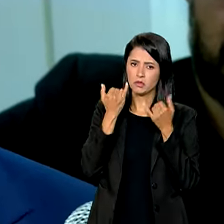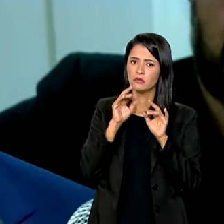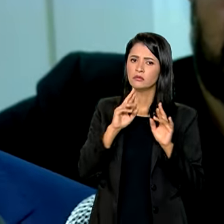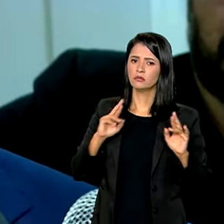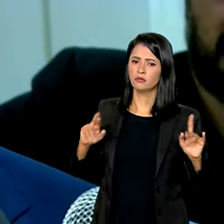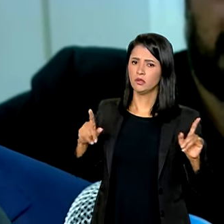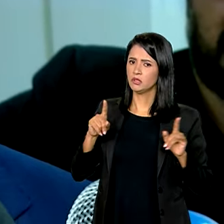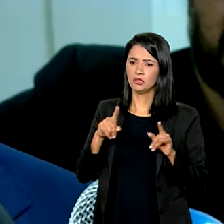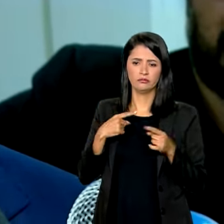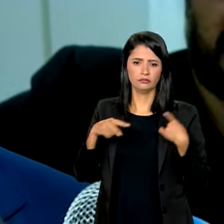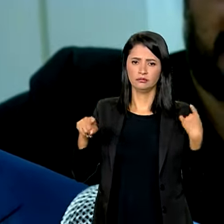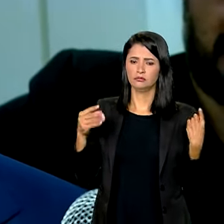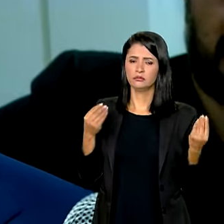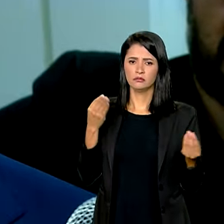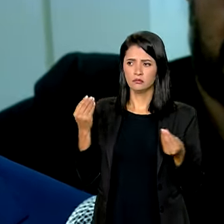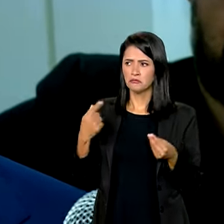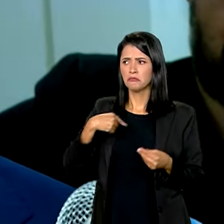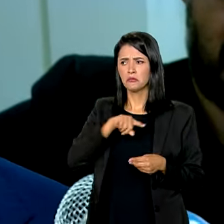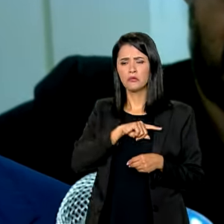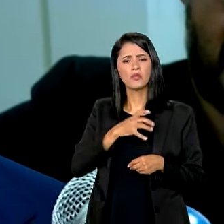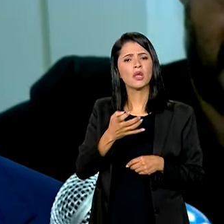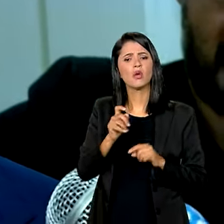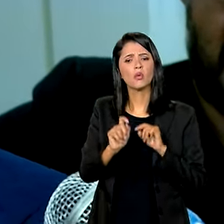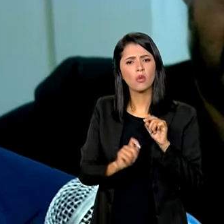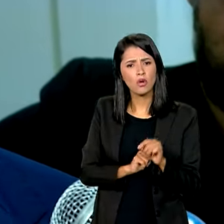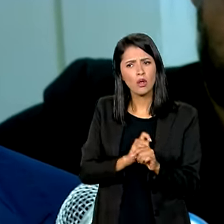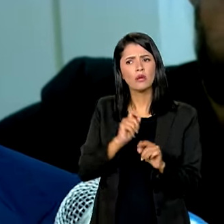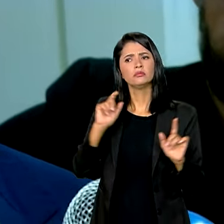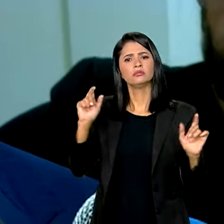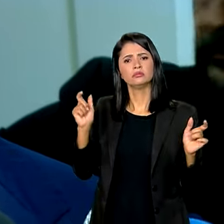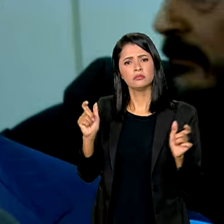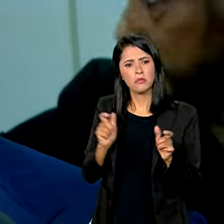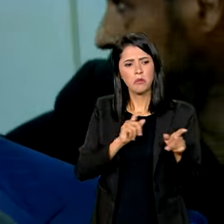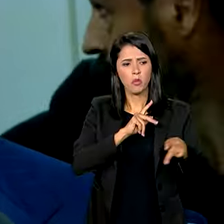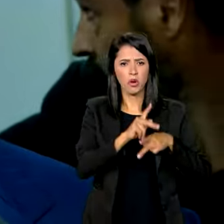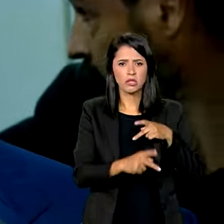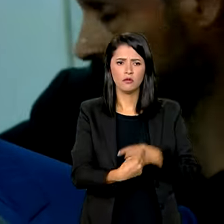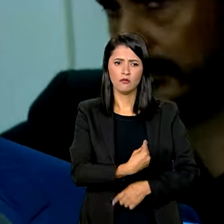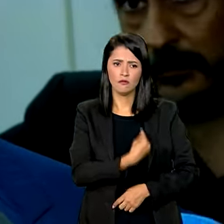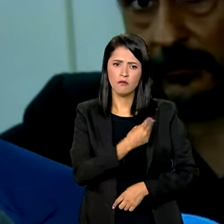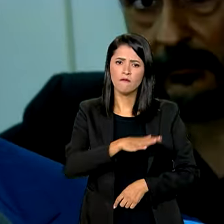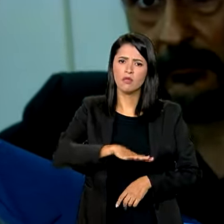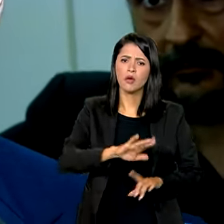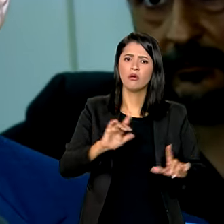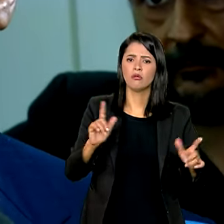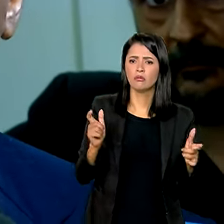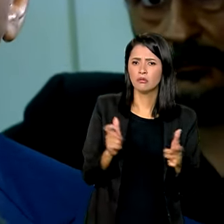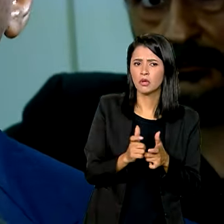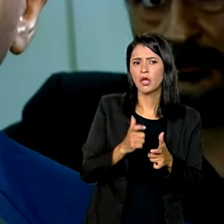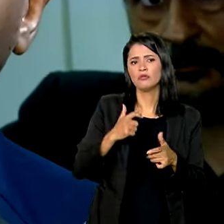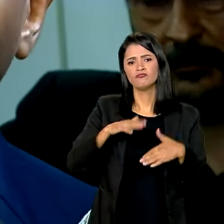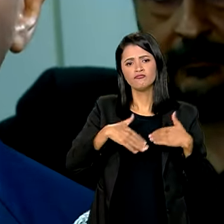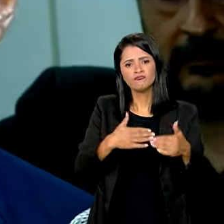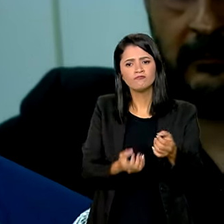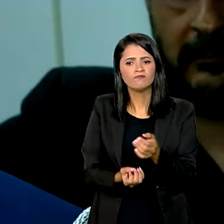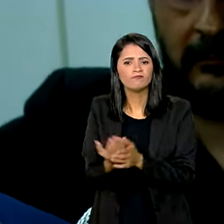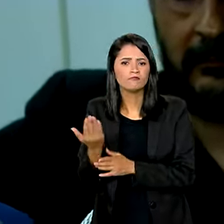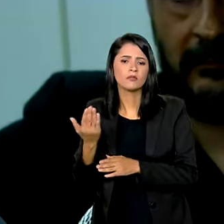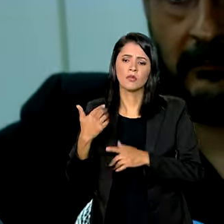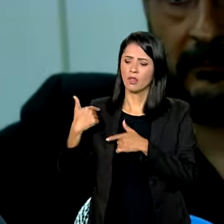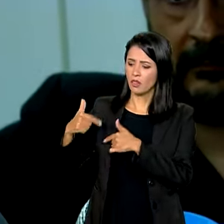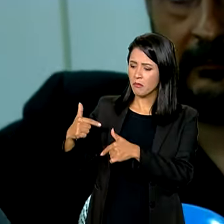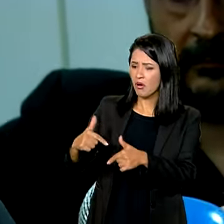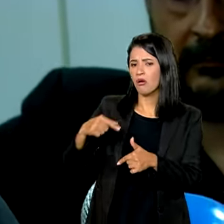diferentes, senão não faz sentido. Então, o a gente quer é que haja uma diminuição na população em situação de rua gradual à medida que a gente for implementando os